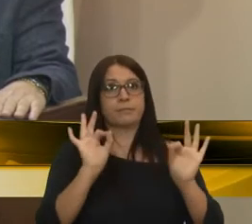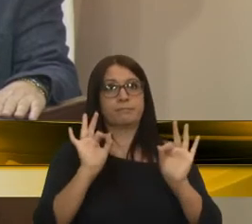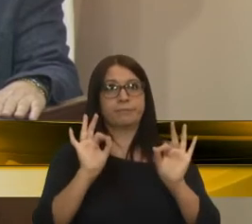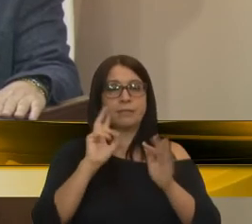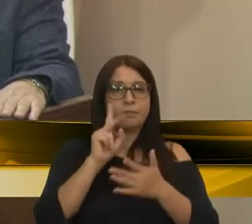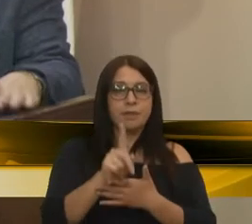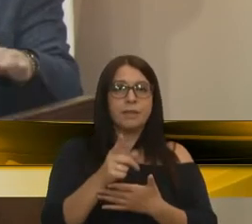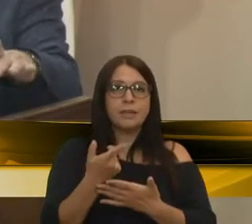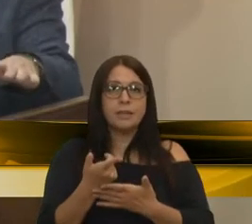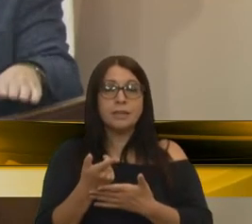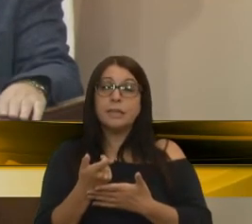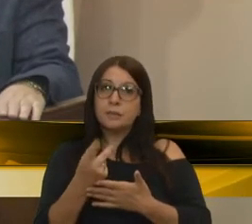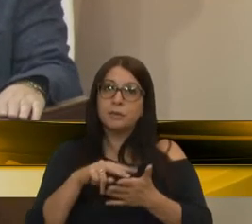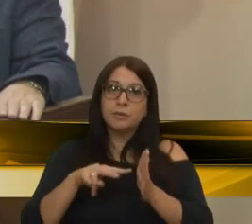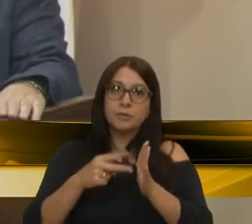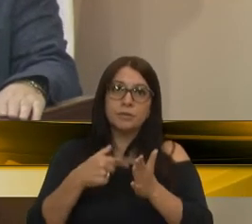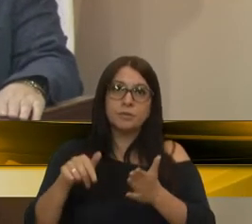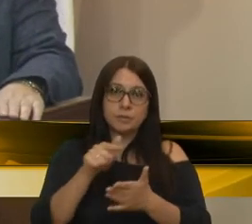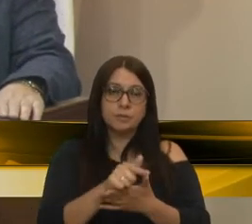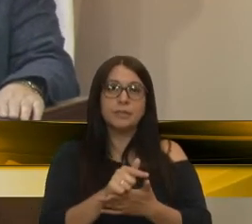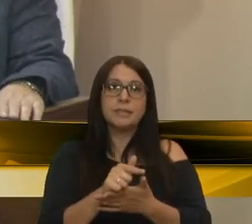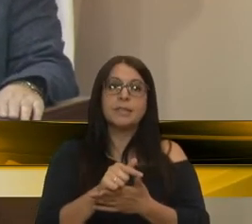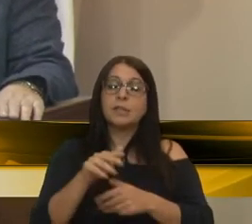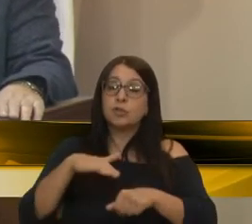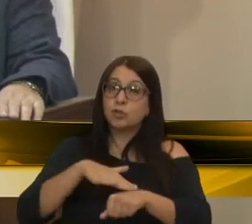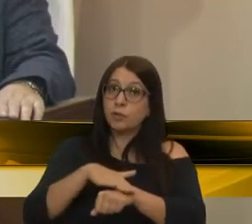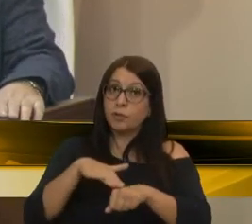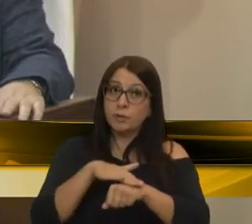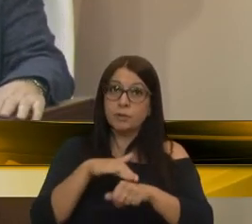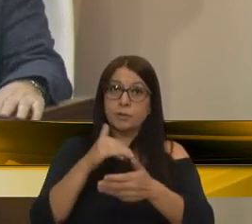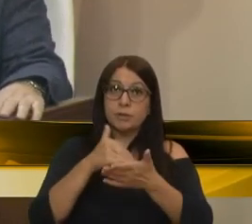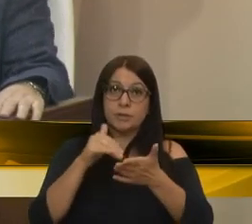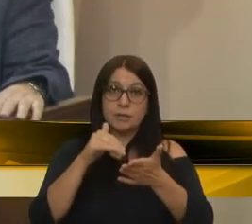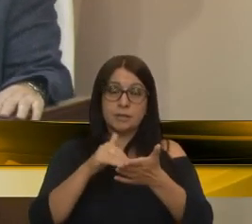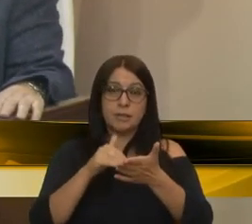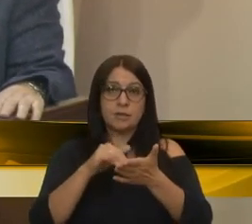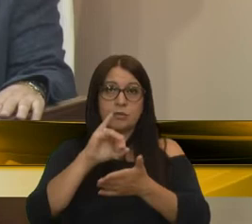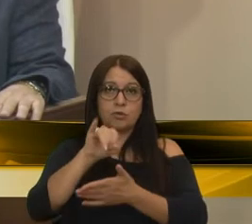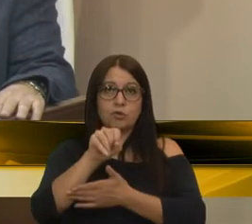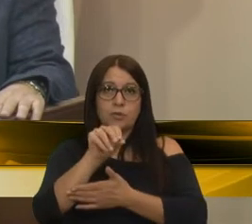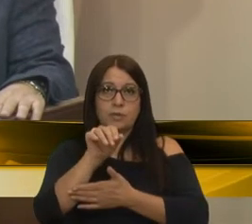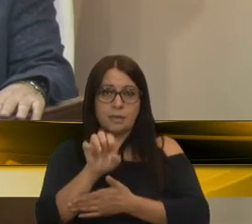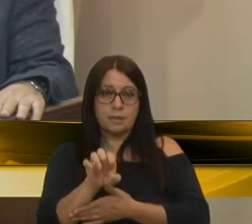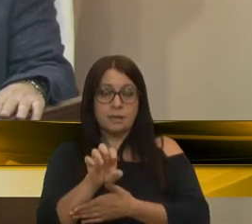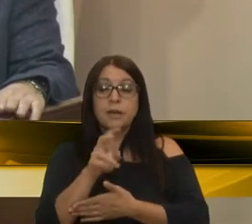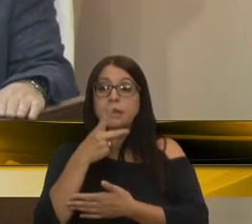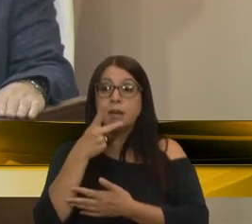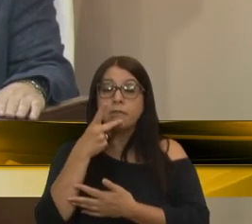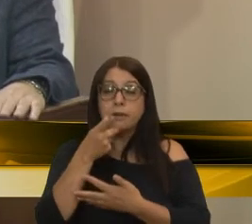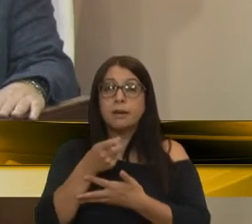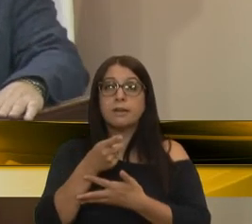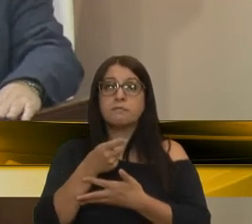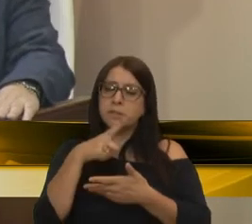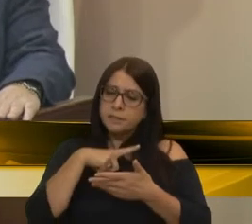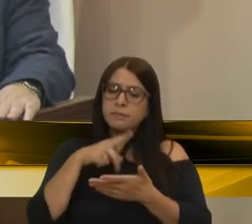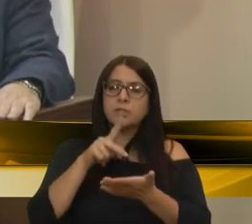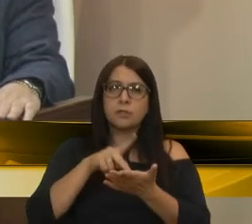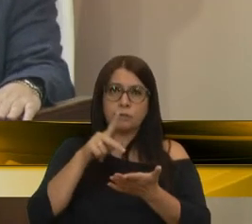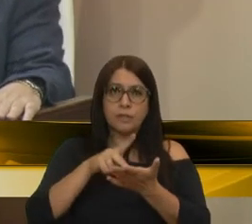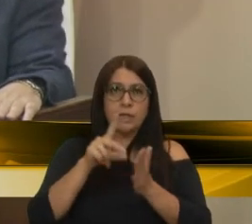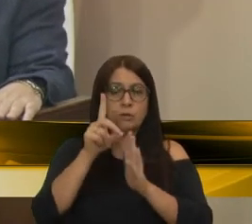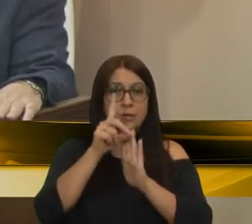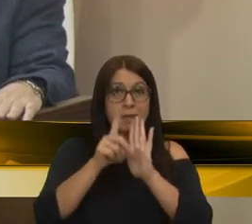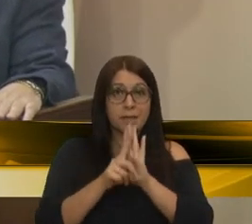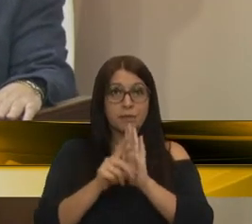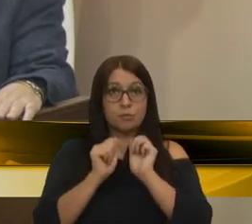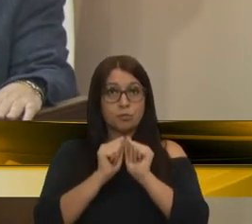sentido, estando em Porto Alegre, conversei com o secretário José Stedley e ele me colocava que houve, de fato, um decreto de